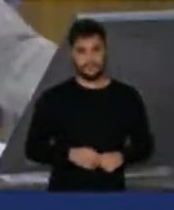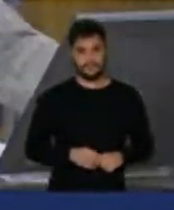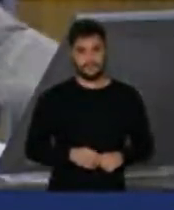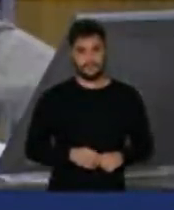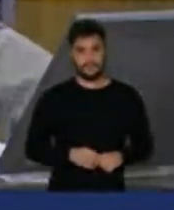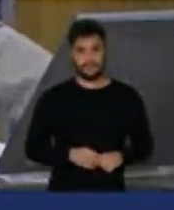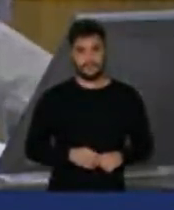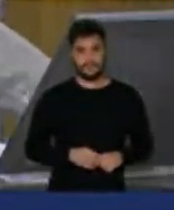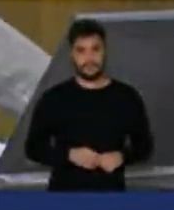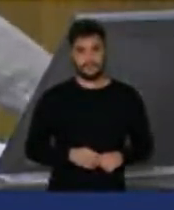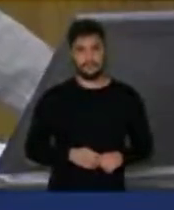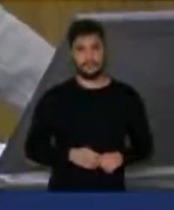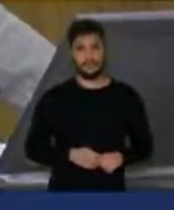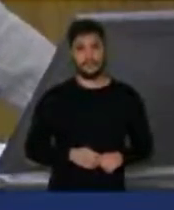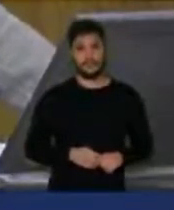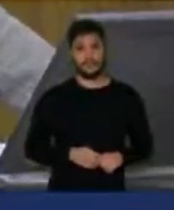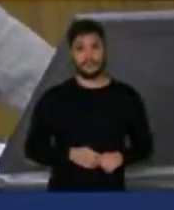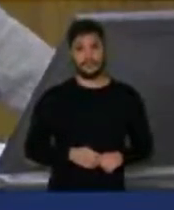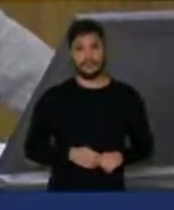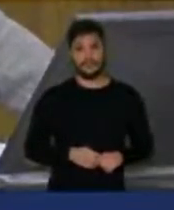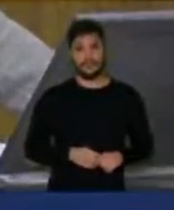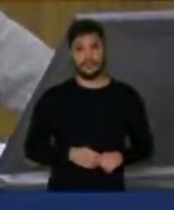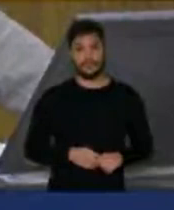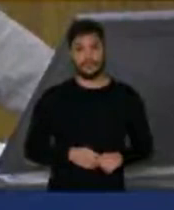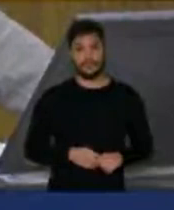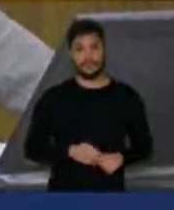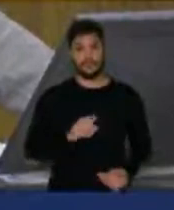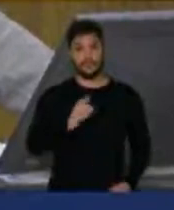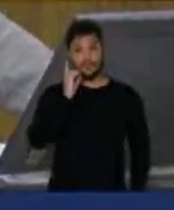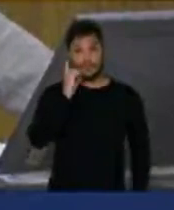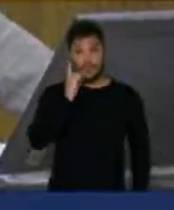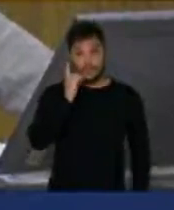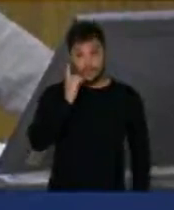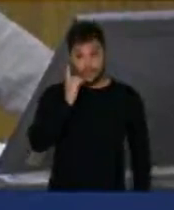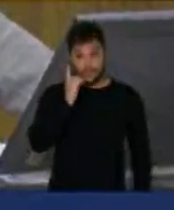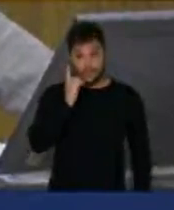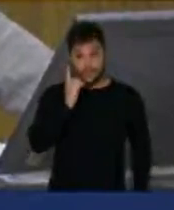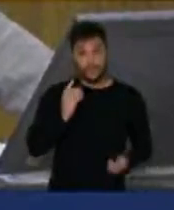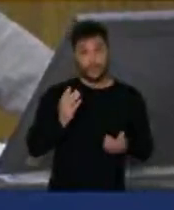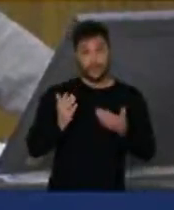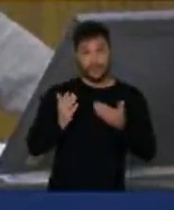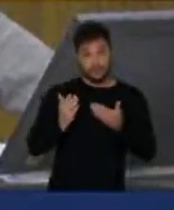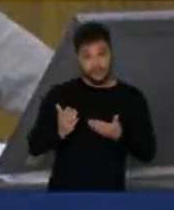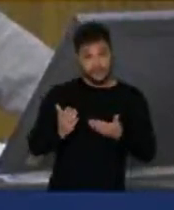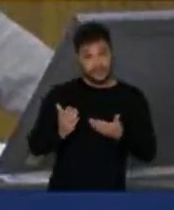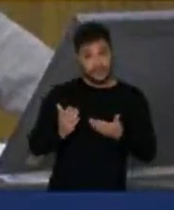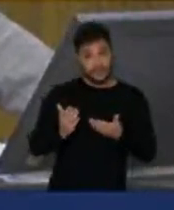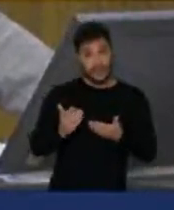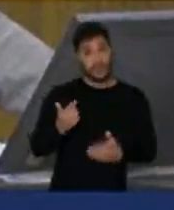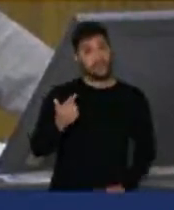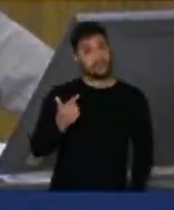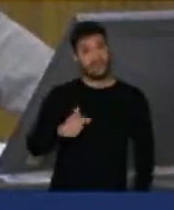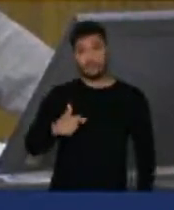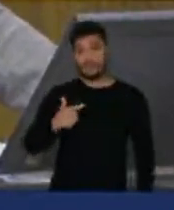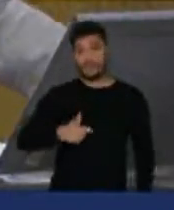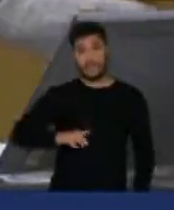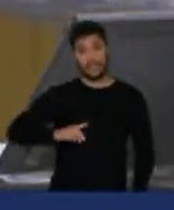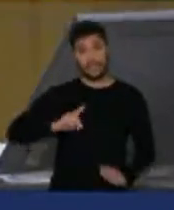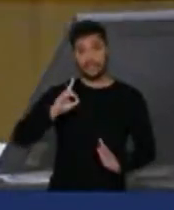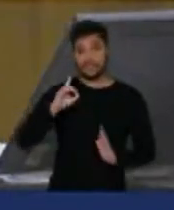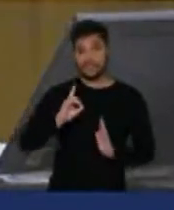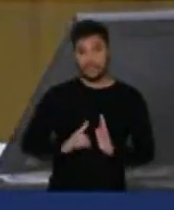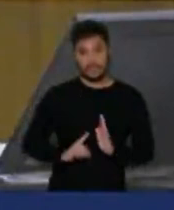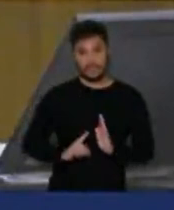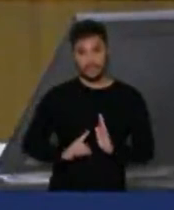Deputado, deputado, vossa excelência não tem o direito de